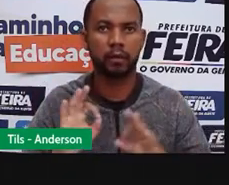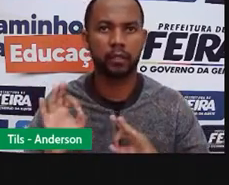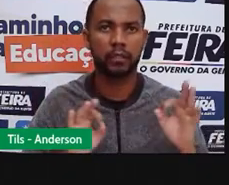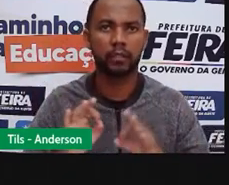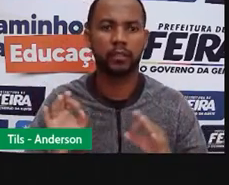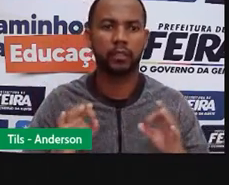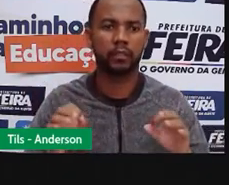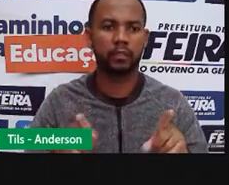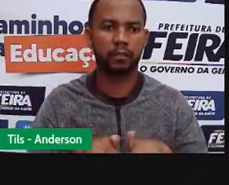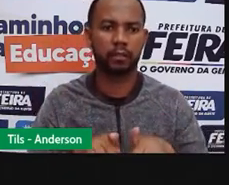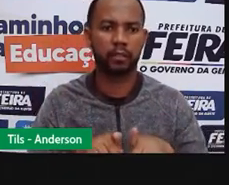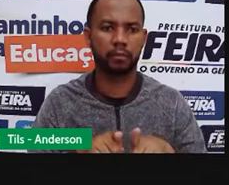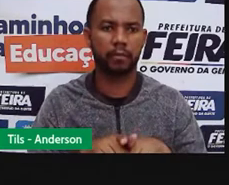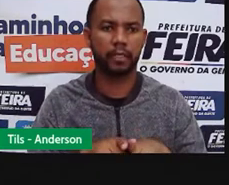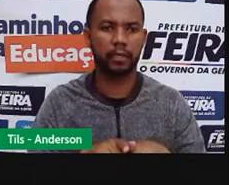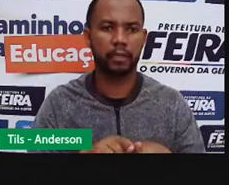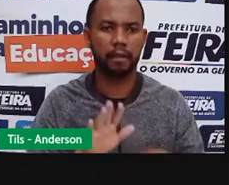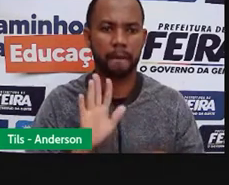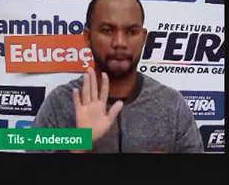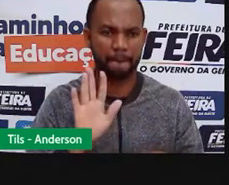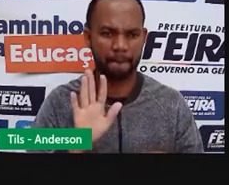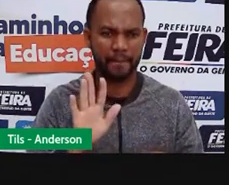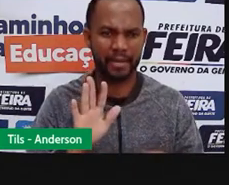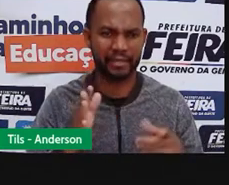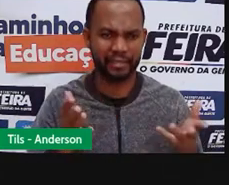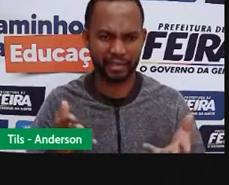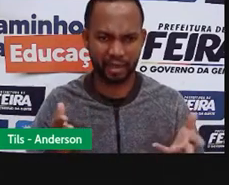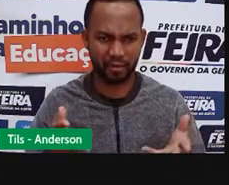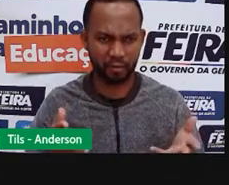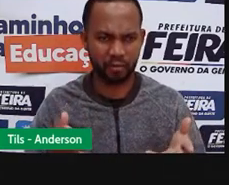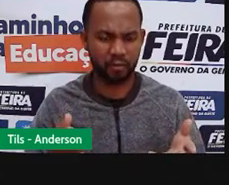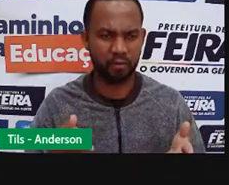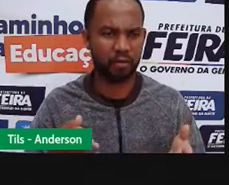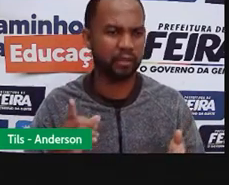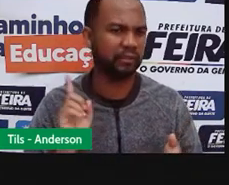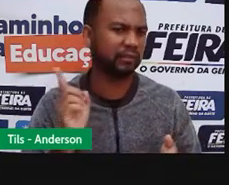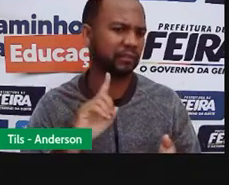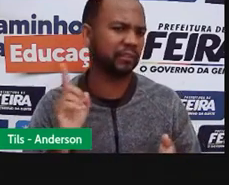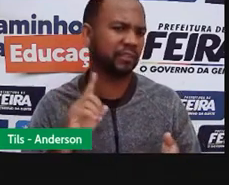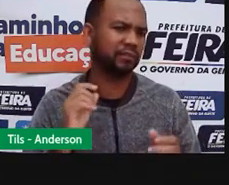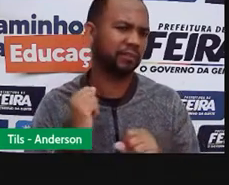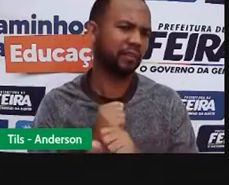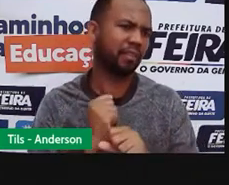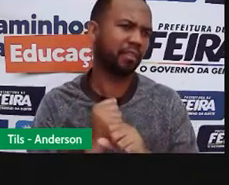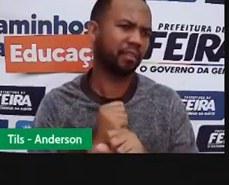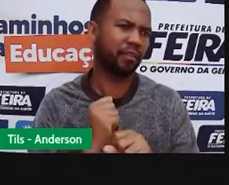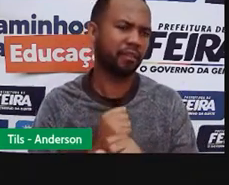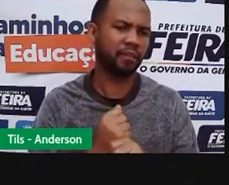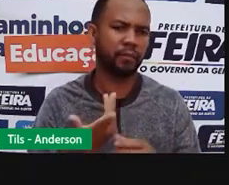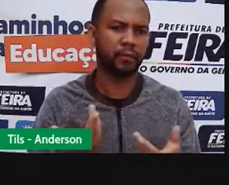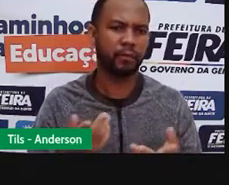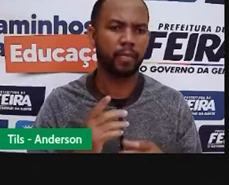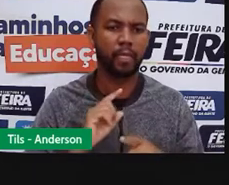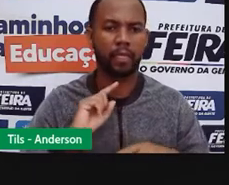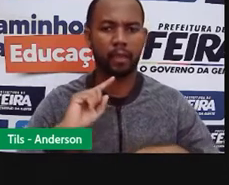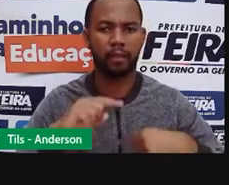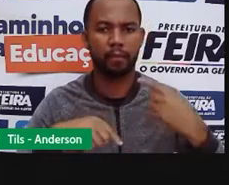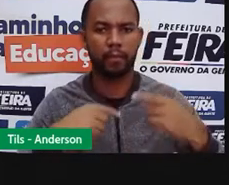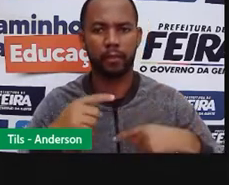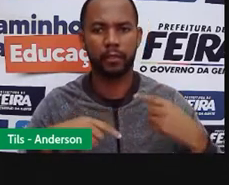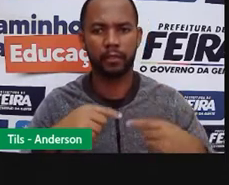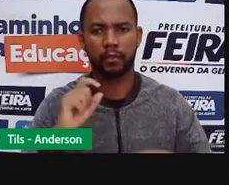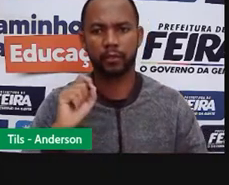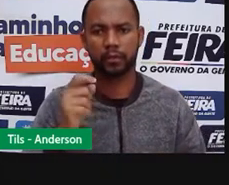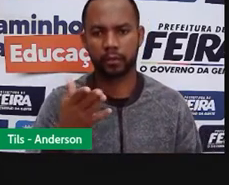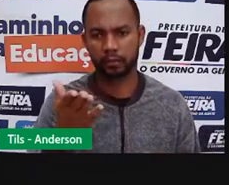E isso não é de agora. Isso é de muito tempo atrás. E depois da ampulheta,